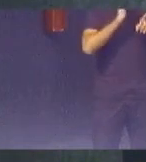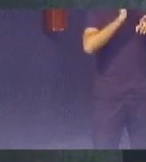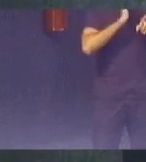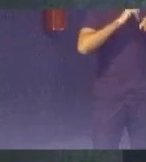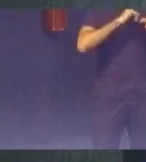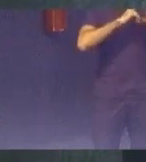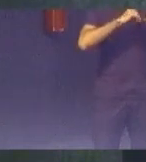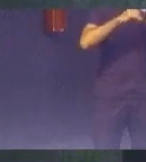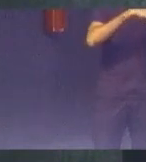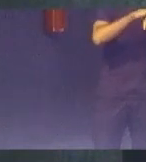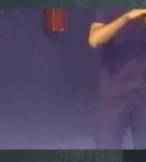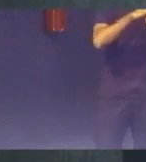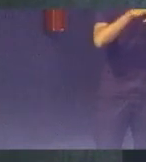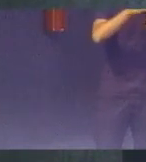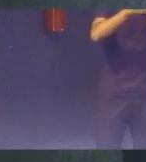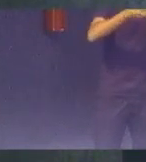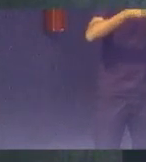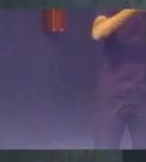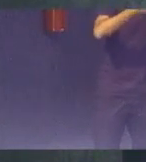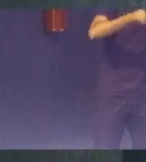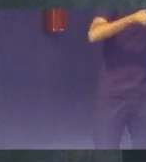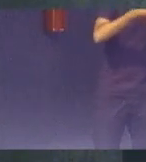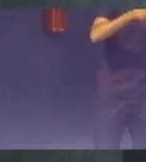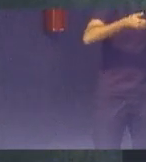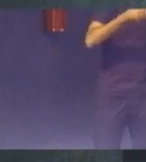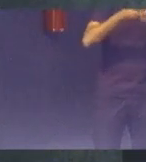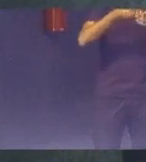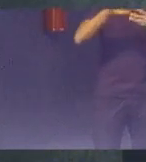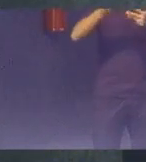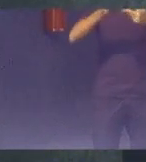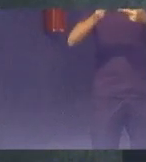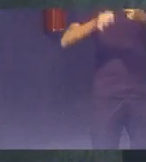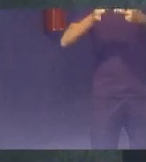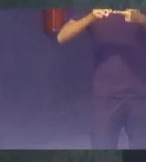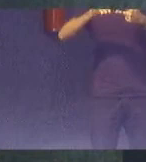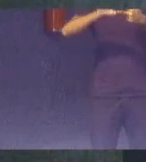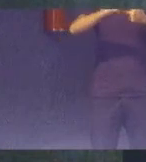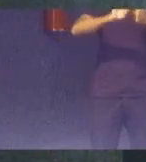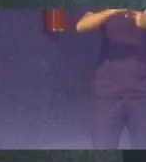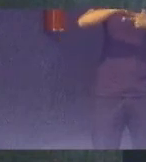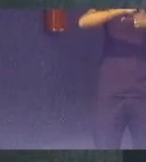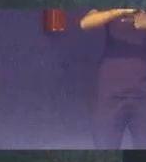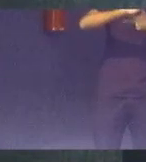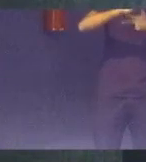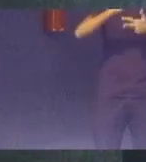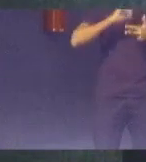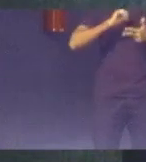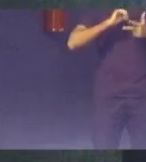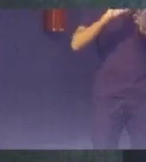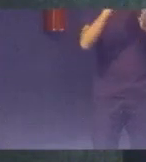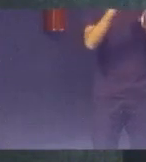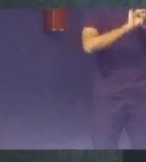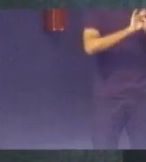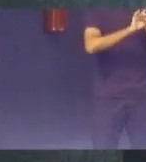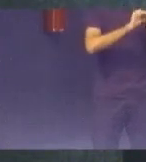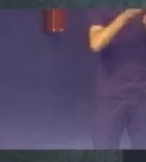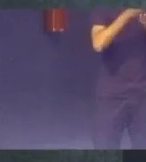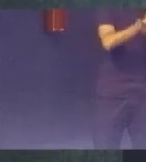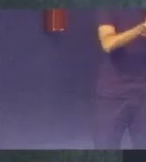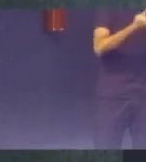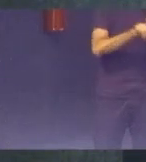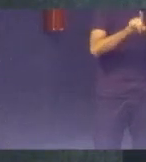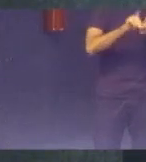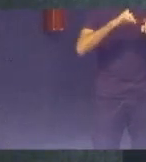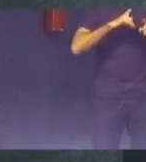poderes E no âmbito Do executivo Para a gente Ter um olhar Nos registros Administrativos Existentes E construir Indicadores